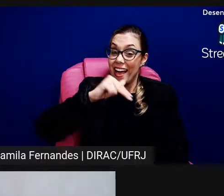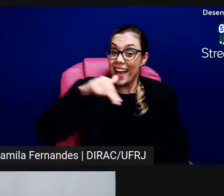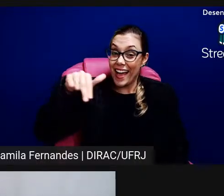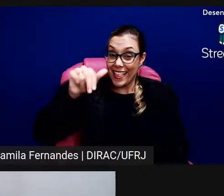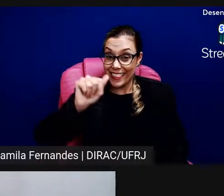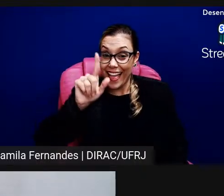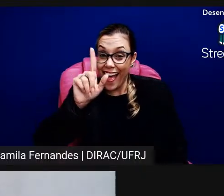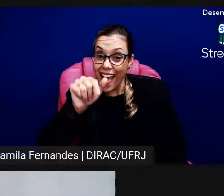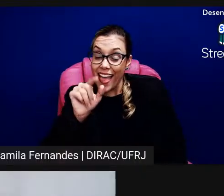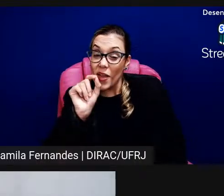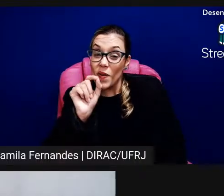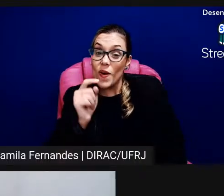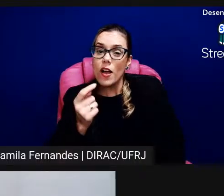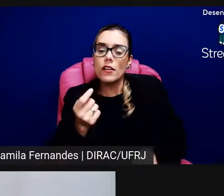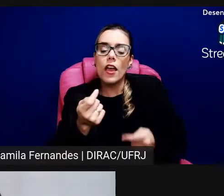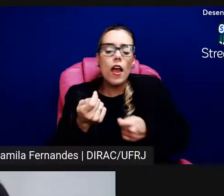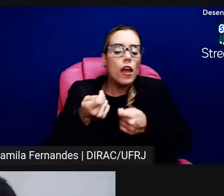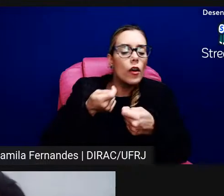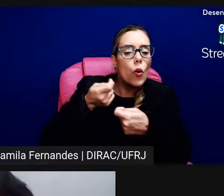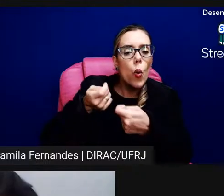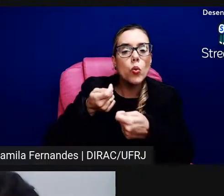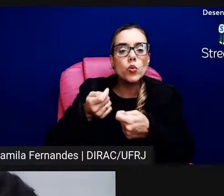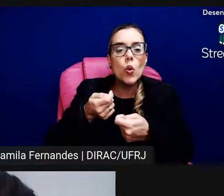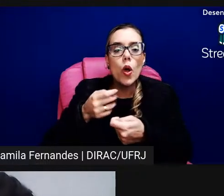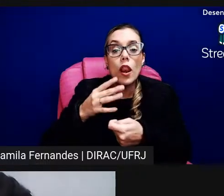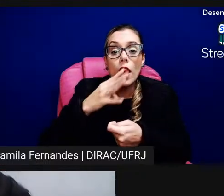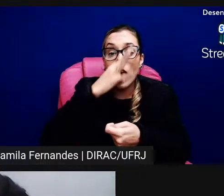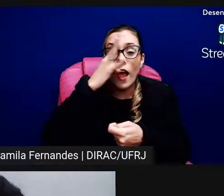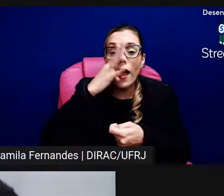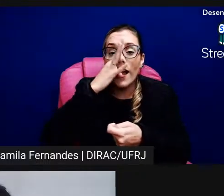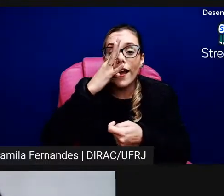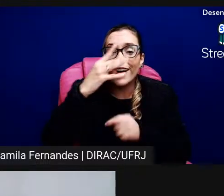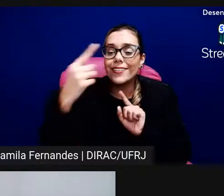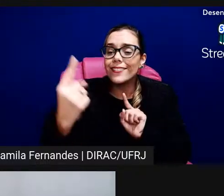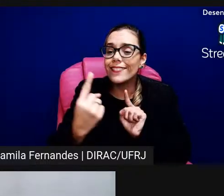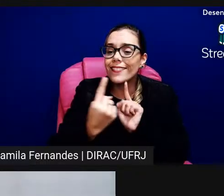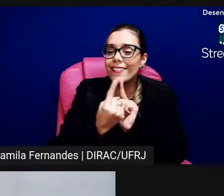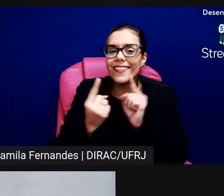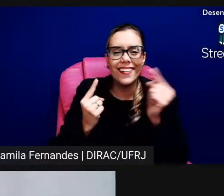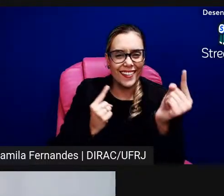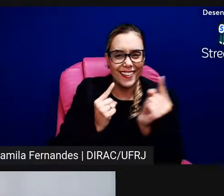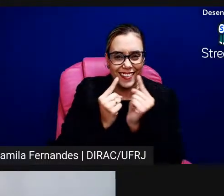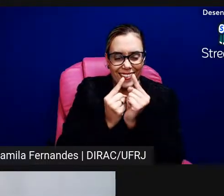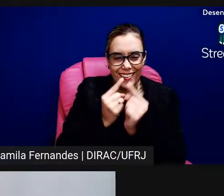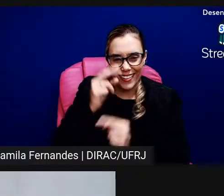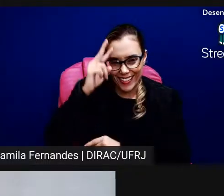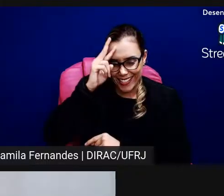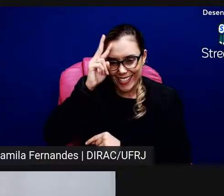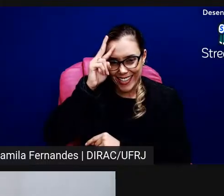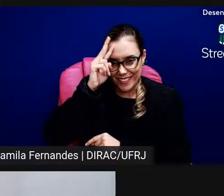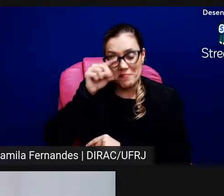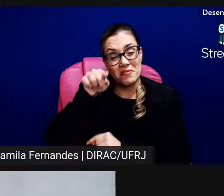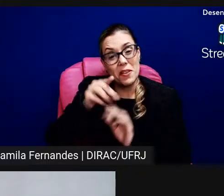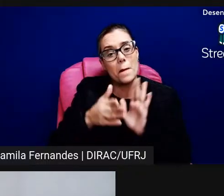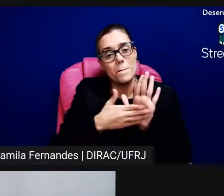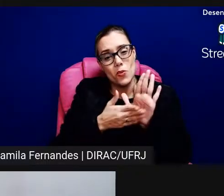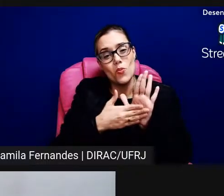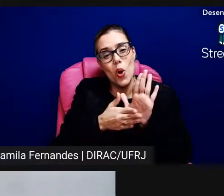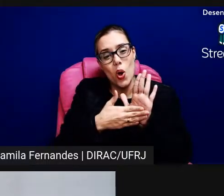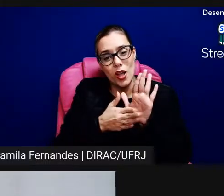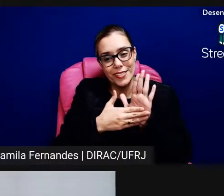acasos né essa proposta é muito boa mediadora